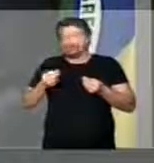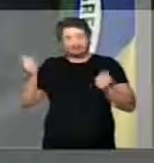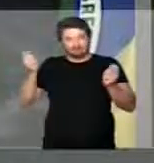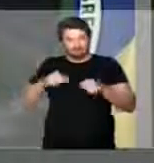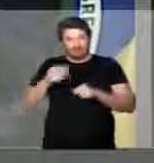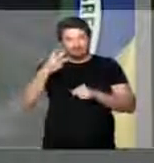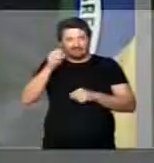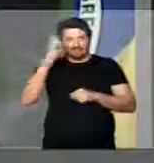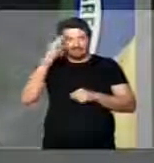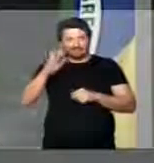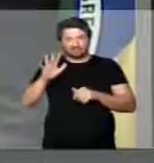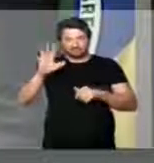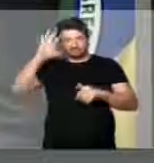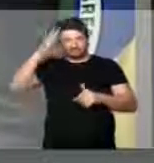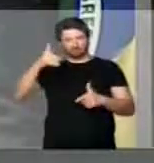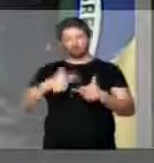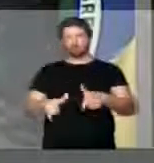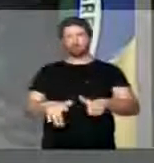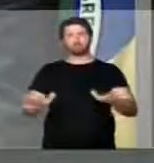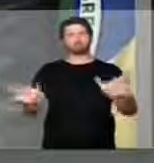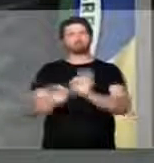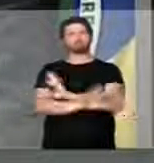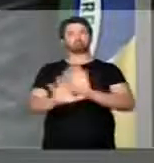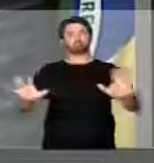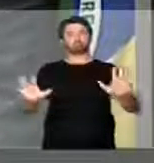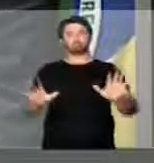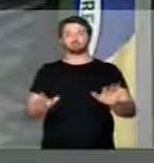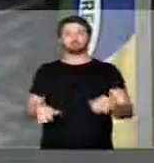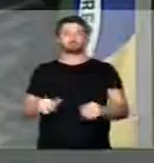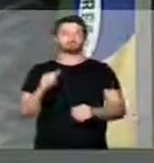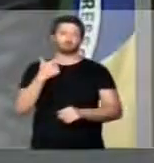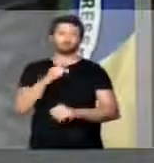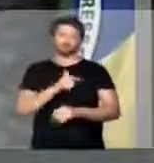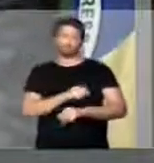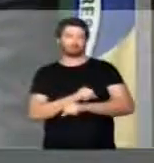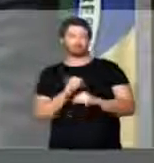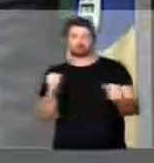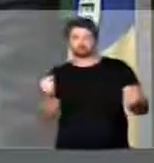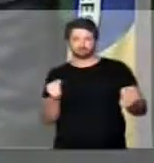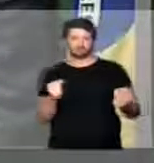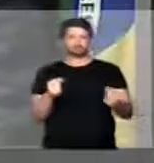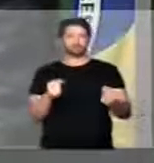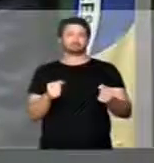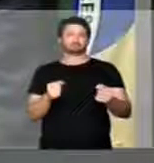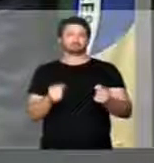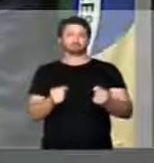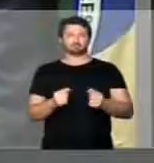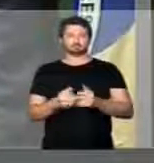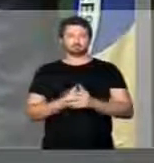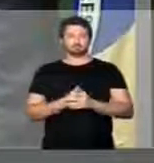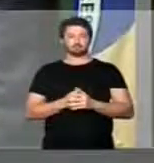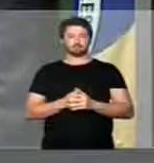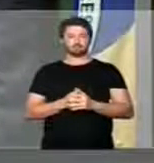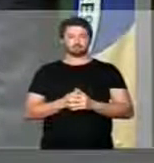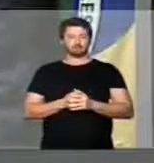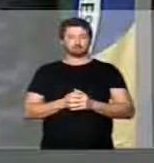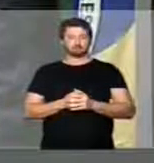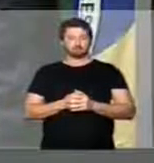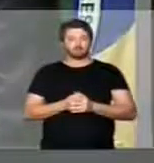nesses 30 dias nós tivéssemos todas as resoluções e todos os problemas nacionais